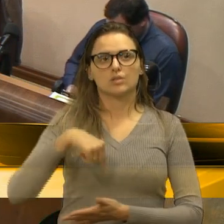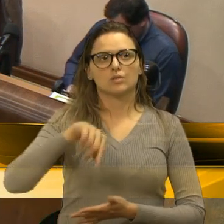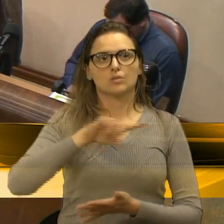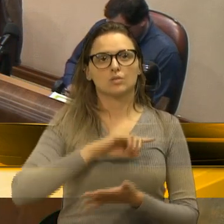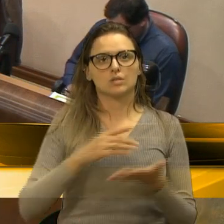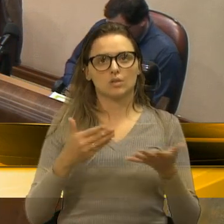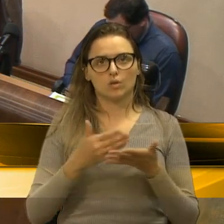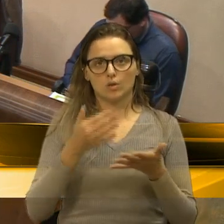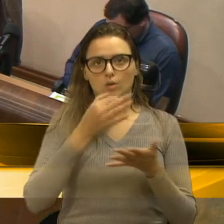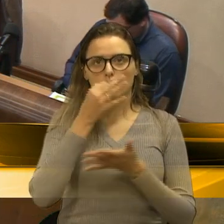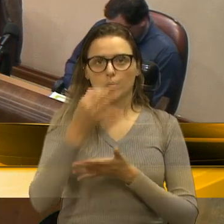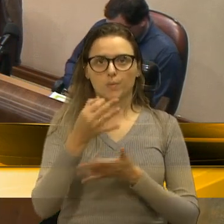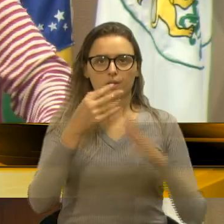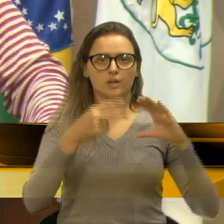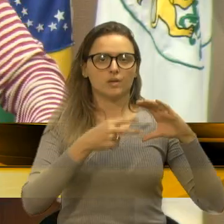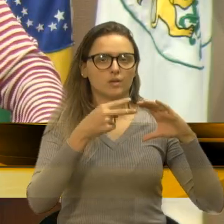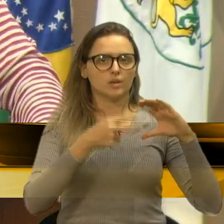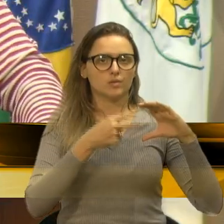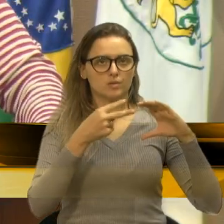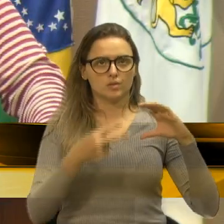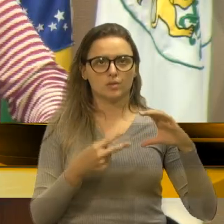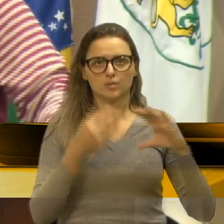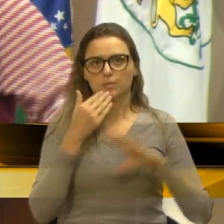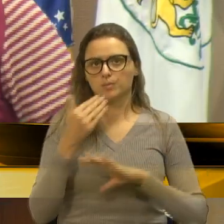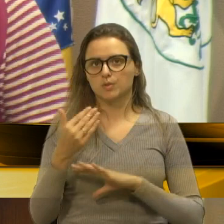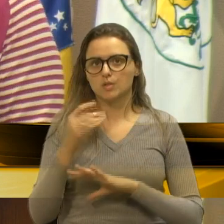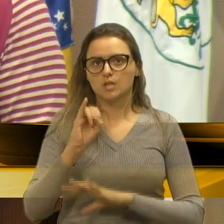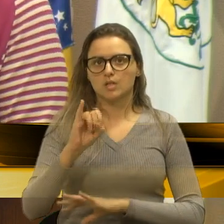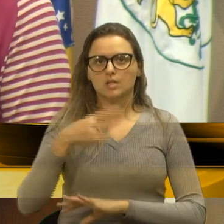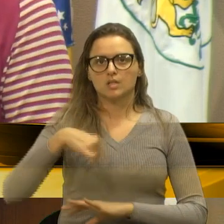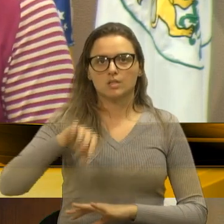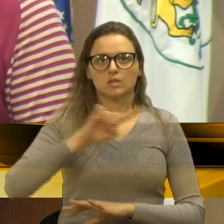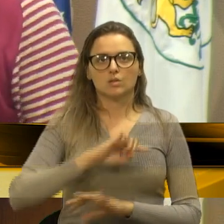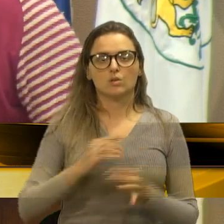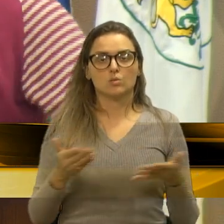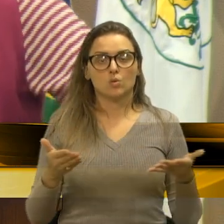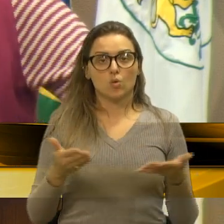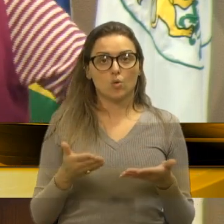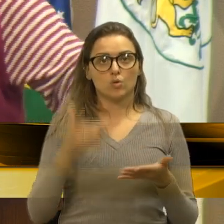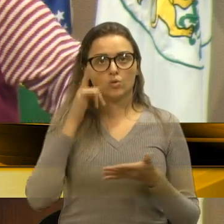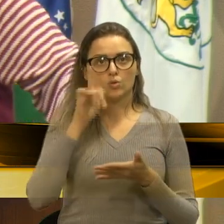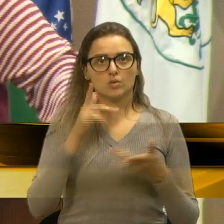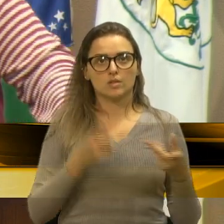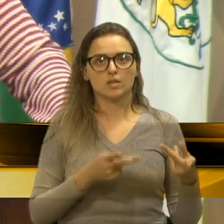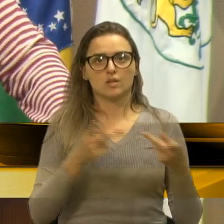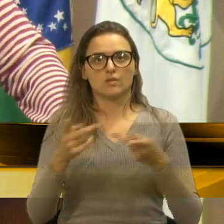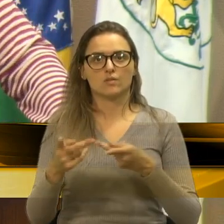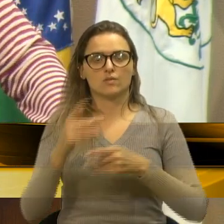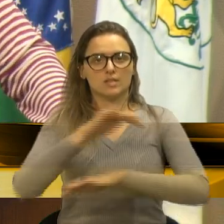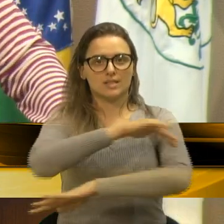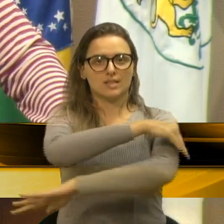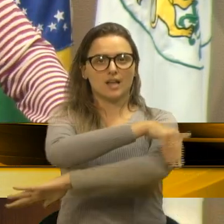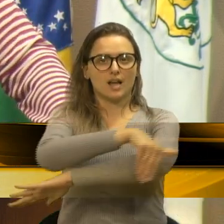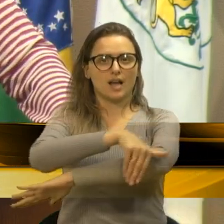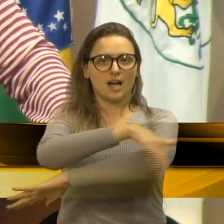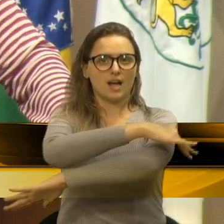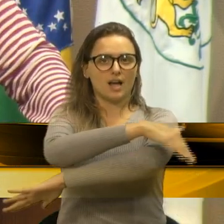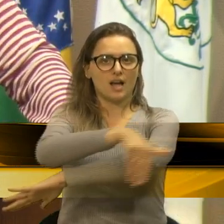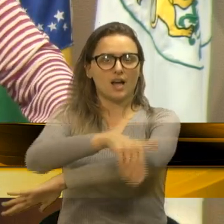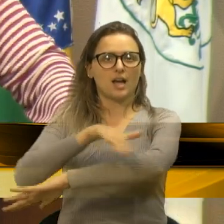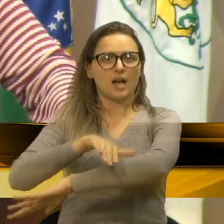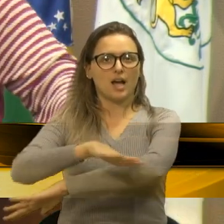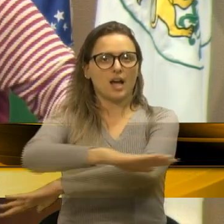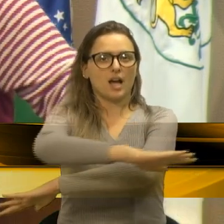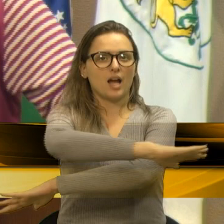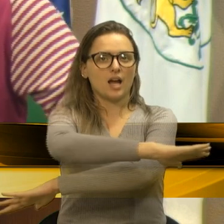sugerir aqui a casa hoje, se nós pudermos hoje visitar ali a Curva da Morte, porque